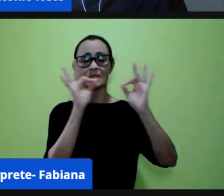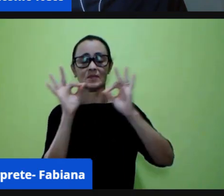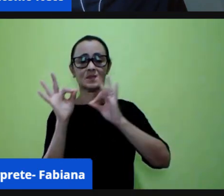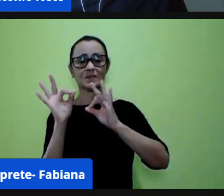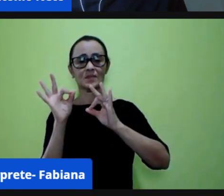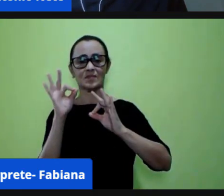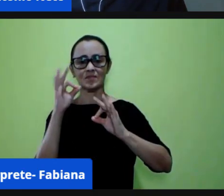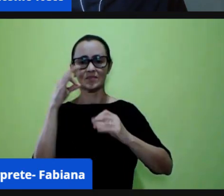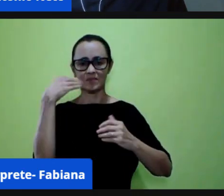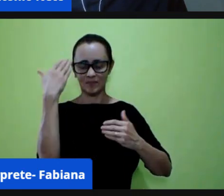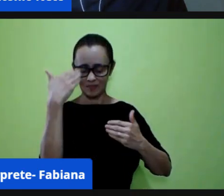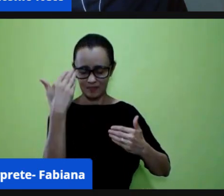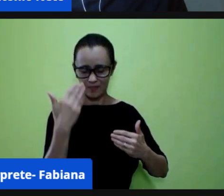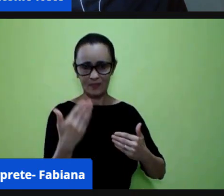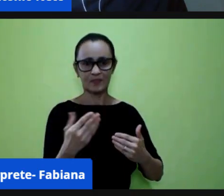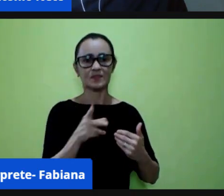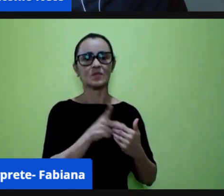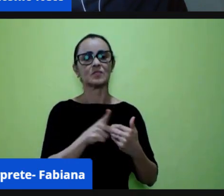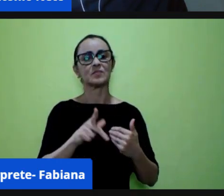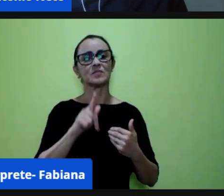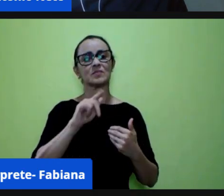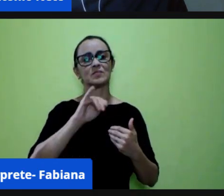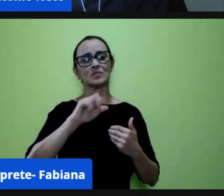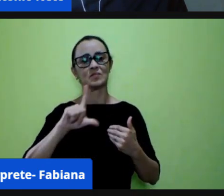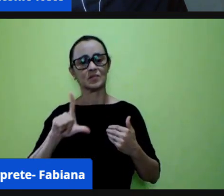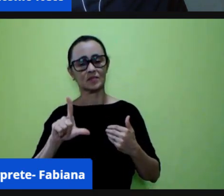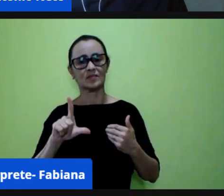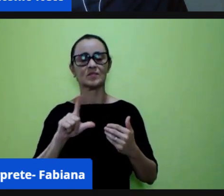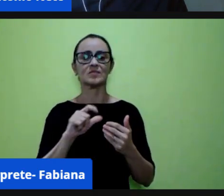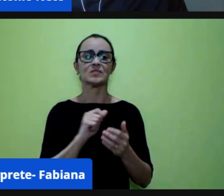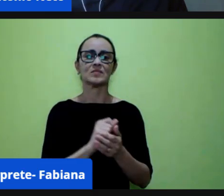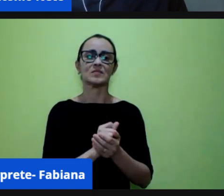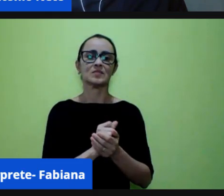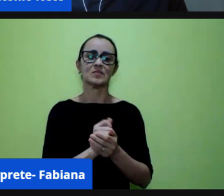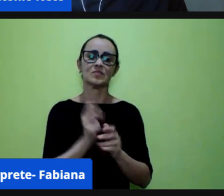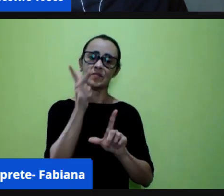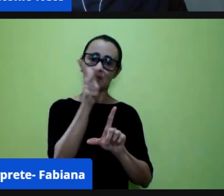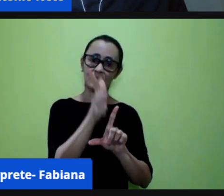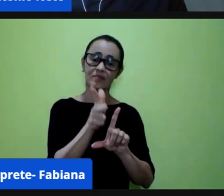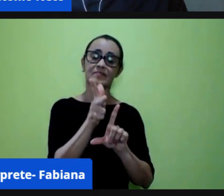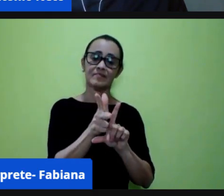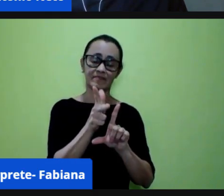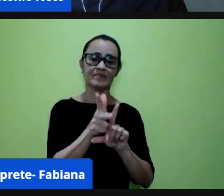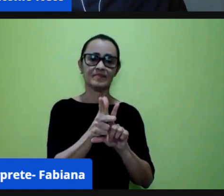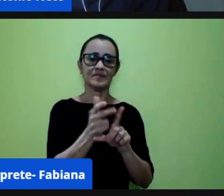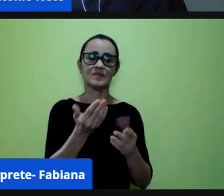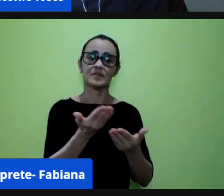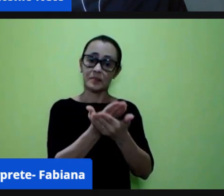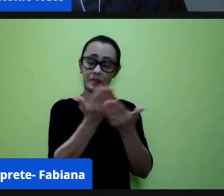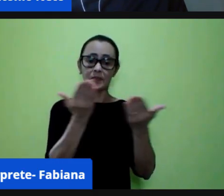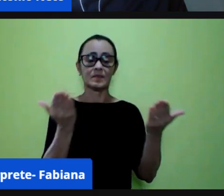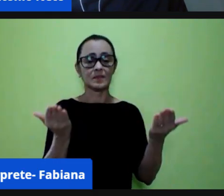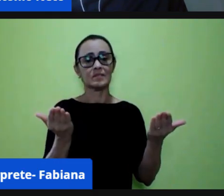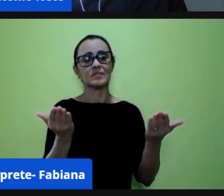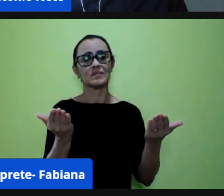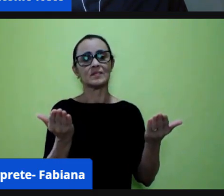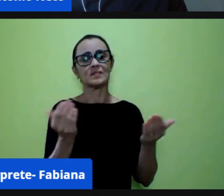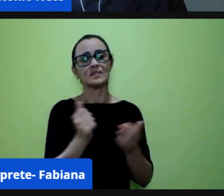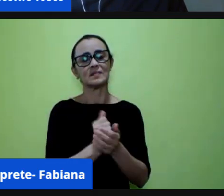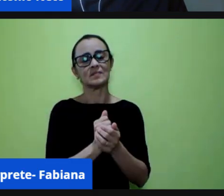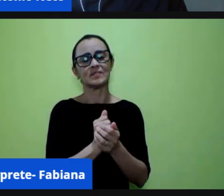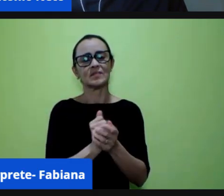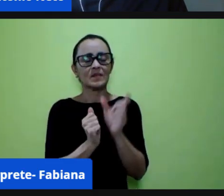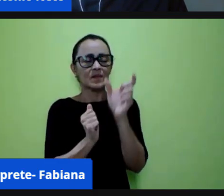editada esse vídeo uma homenagem e uma fala do professor Gil para vocês verem o ser